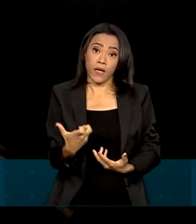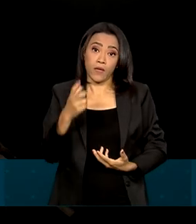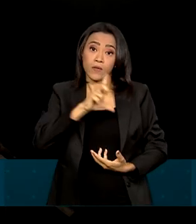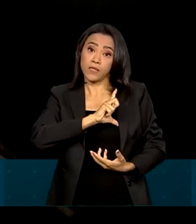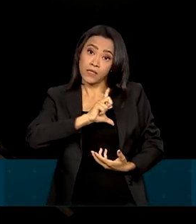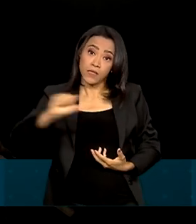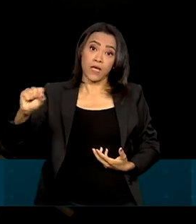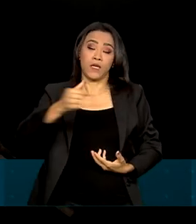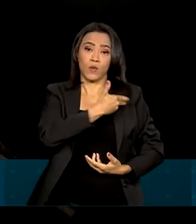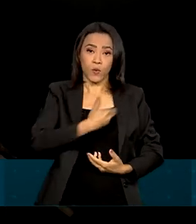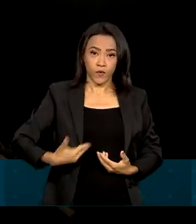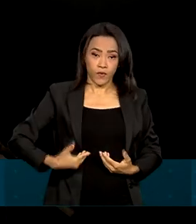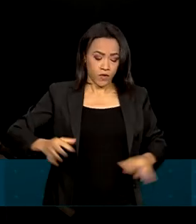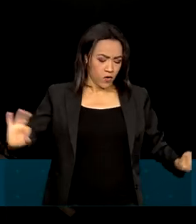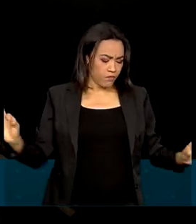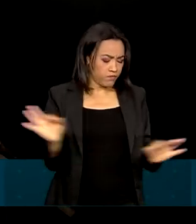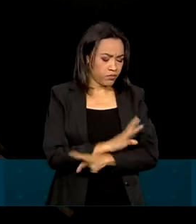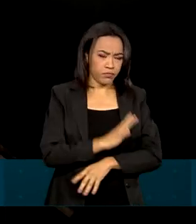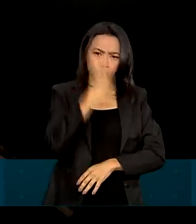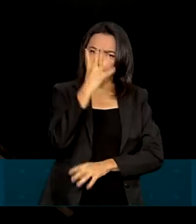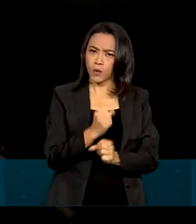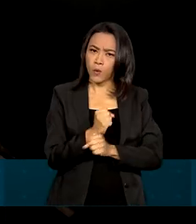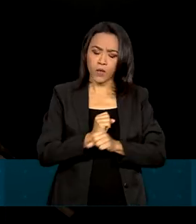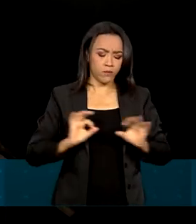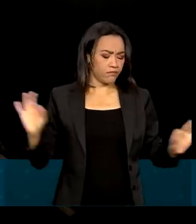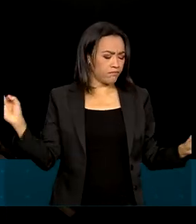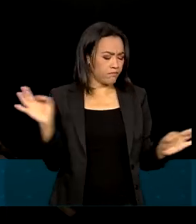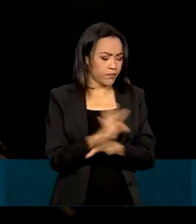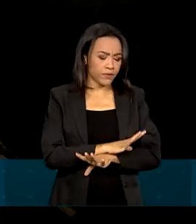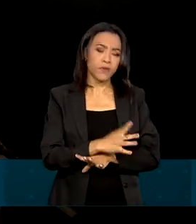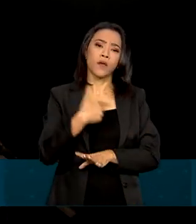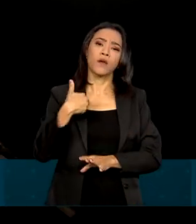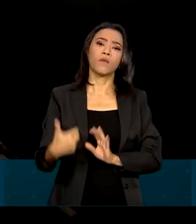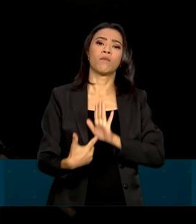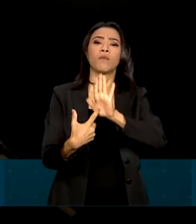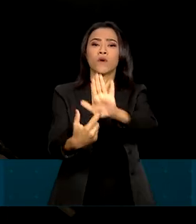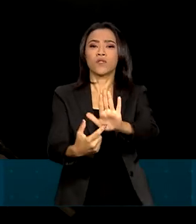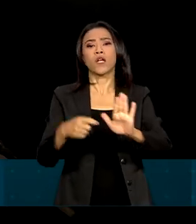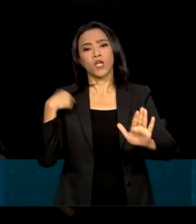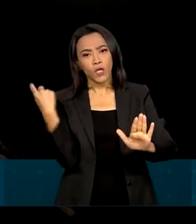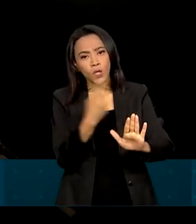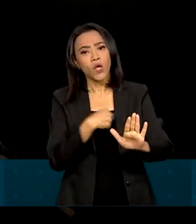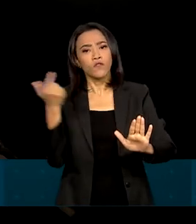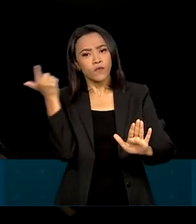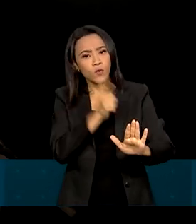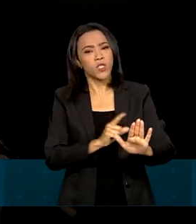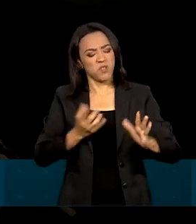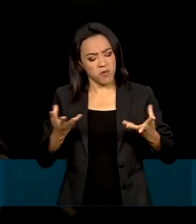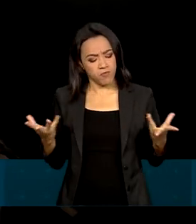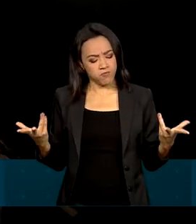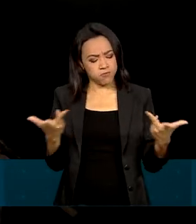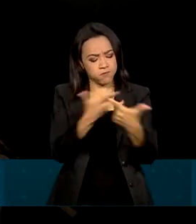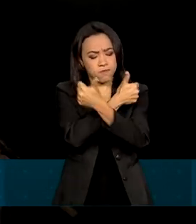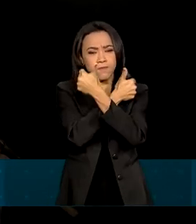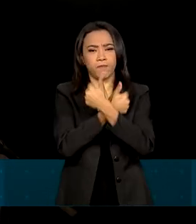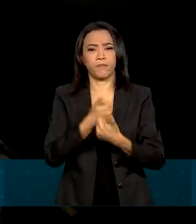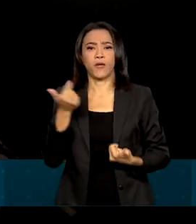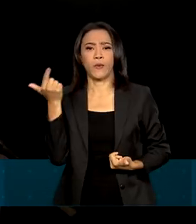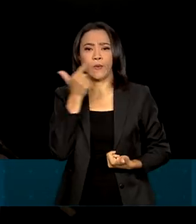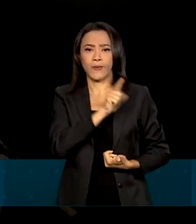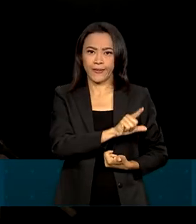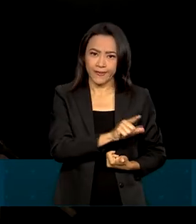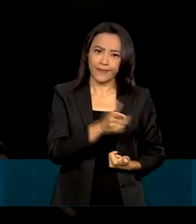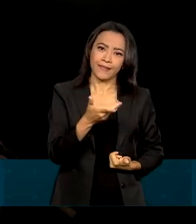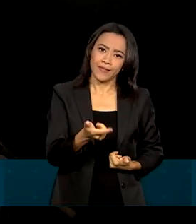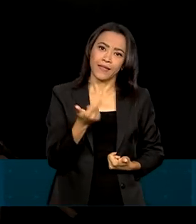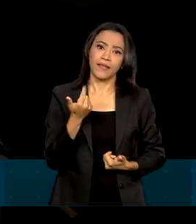quando acabar o meu mandato, mostrando que nós fomos deficientes para atender a parte